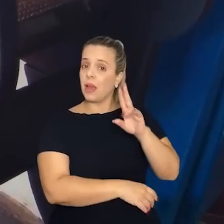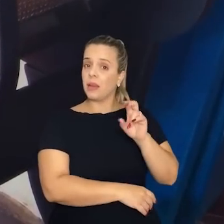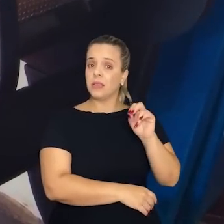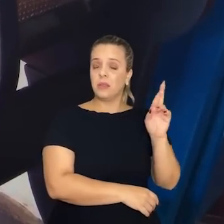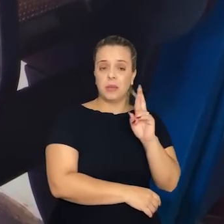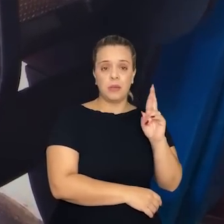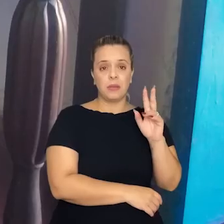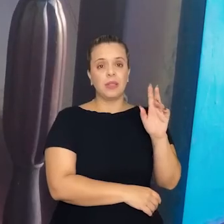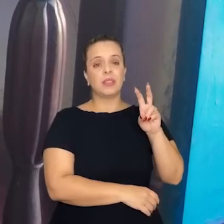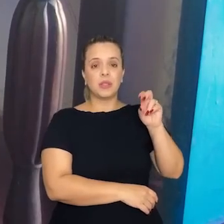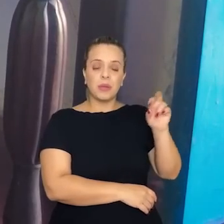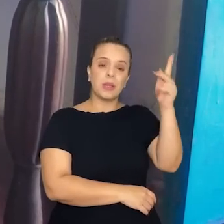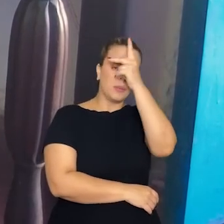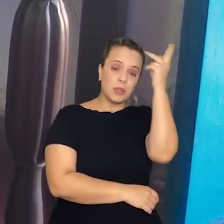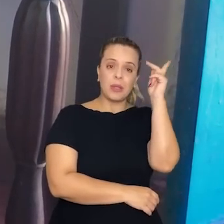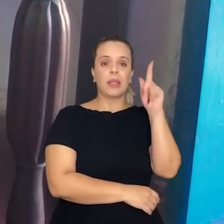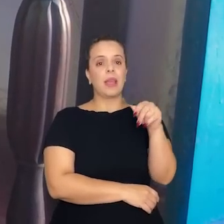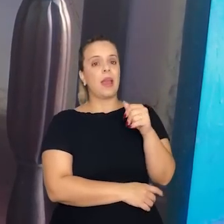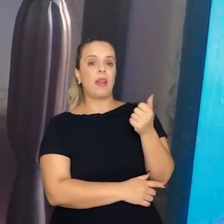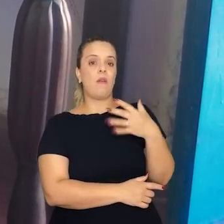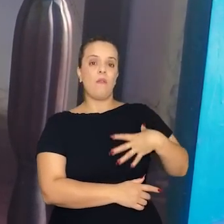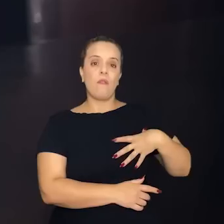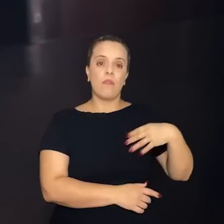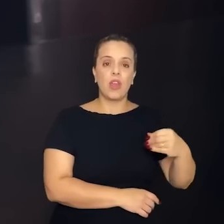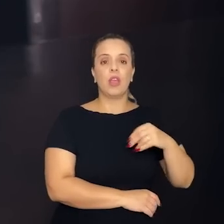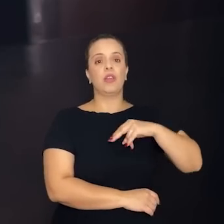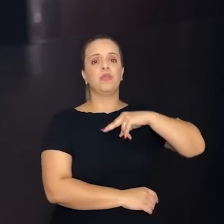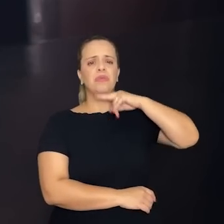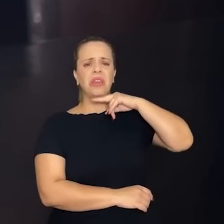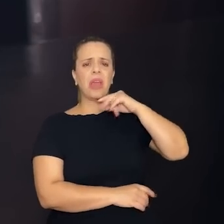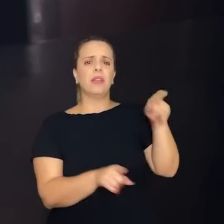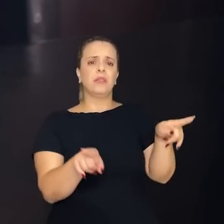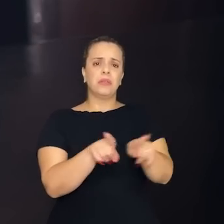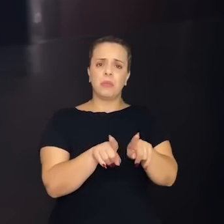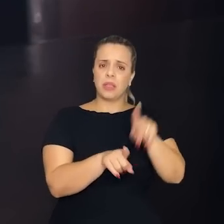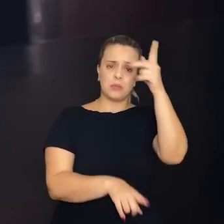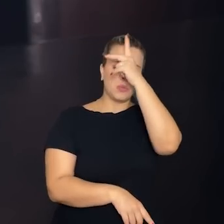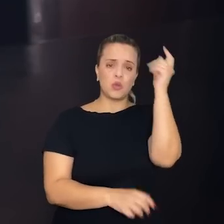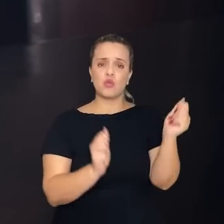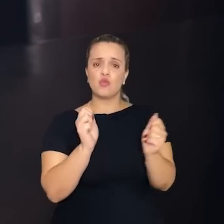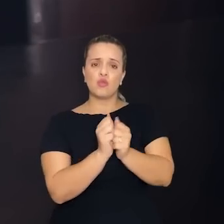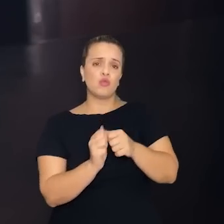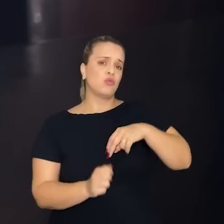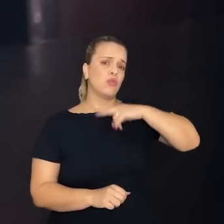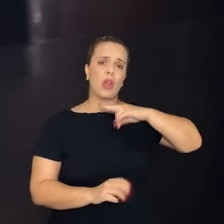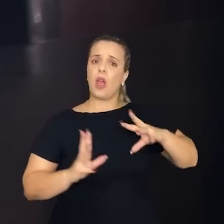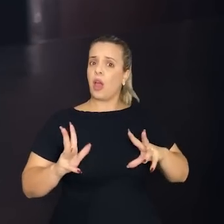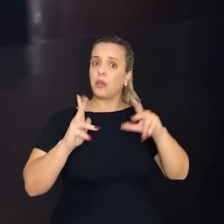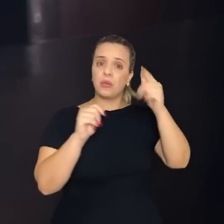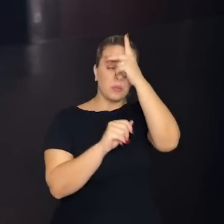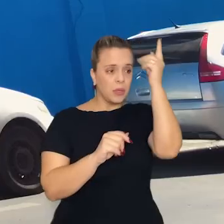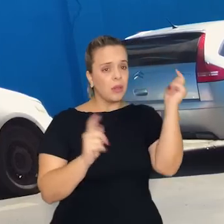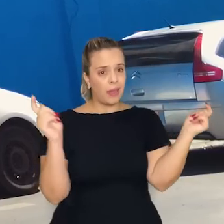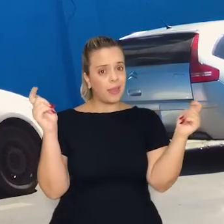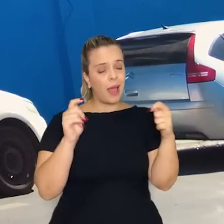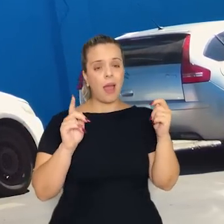os filhos, os netos dos filhos e os acompanhantes dos filhos. Porque aí todo mundo se encontrava